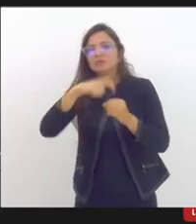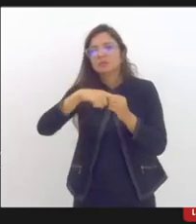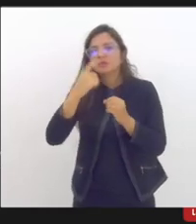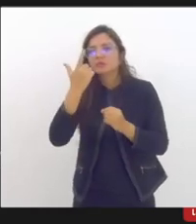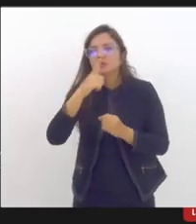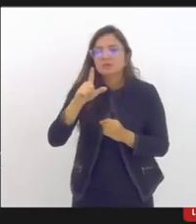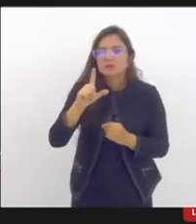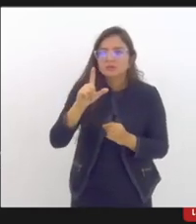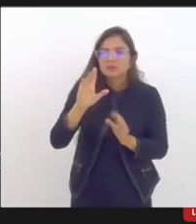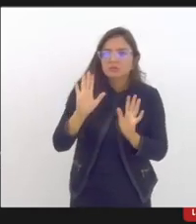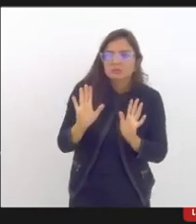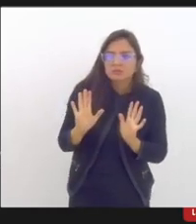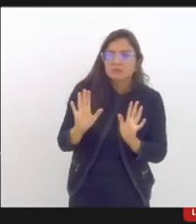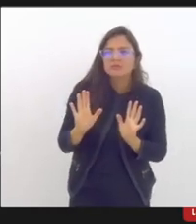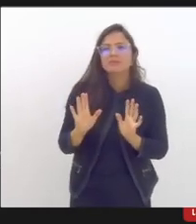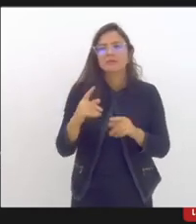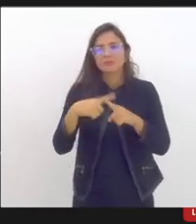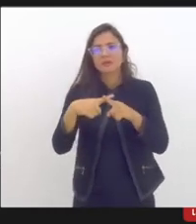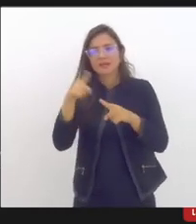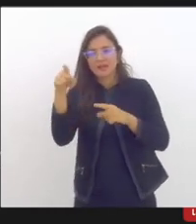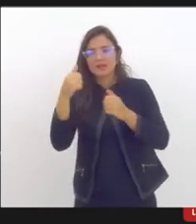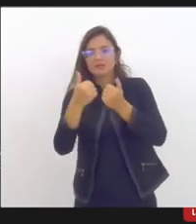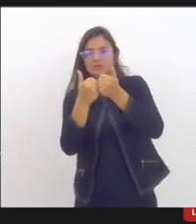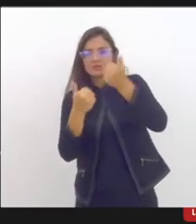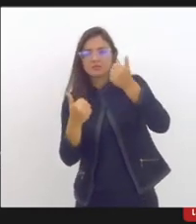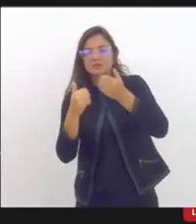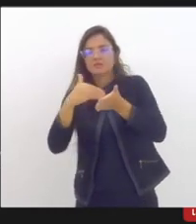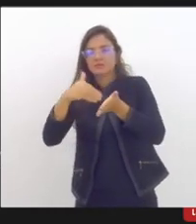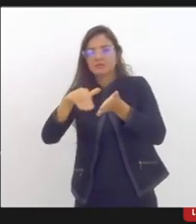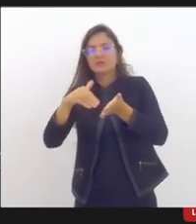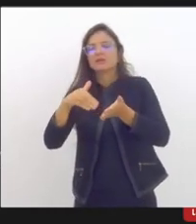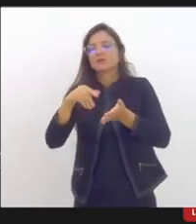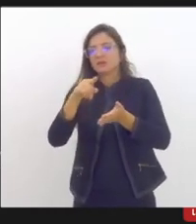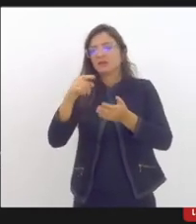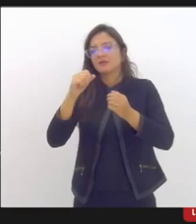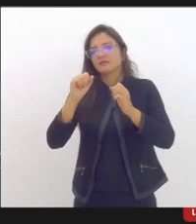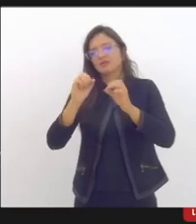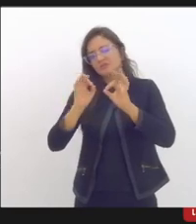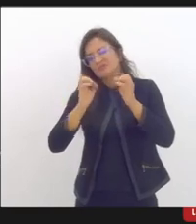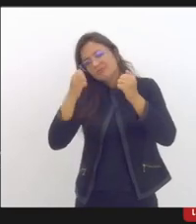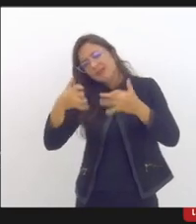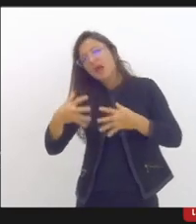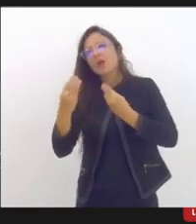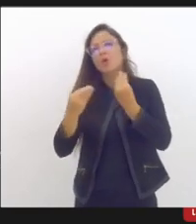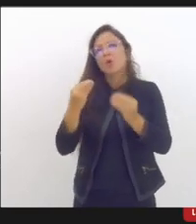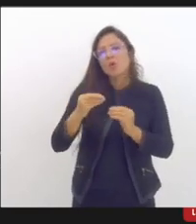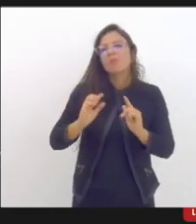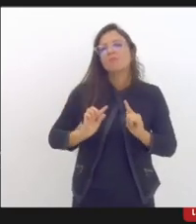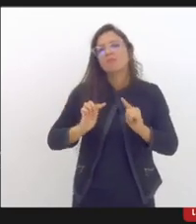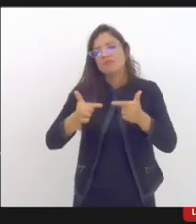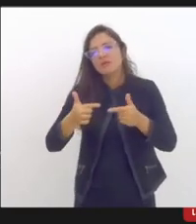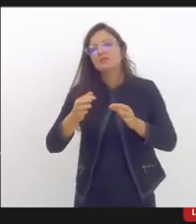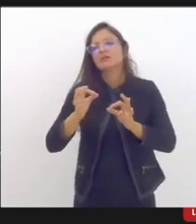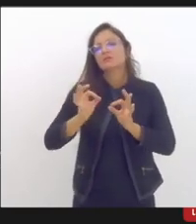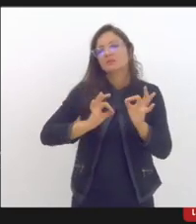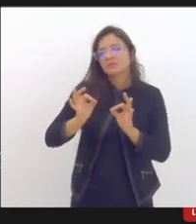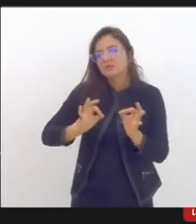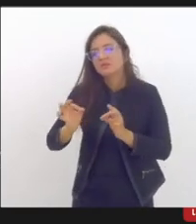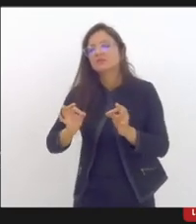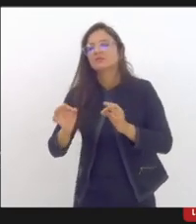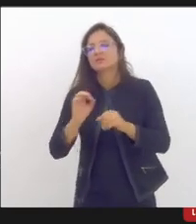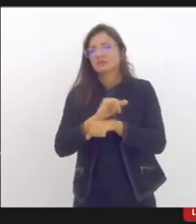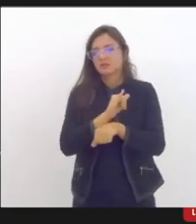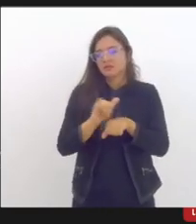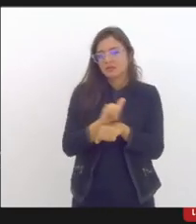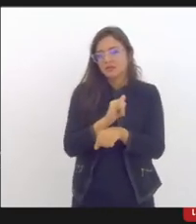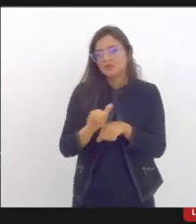Subsecretaria de Planejamento e Ações Estratégicas, além do que a gente faz aqui na Subsecretaria de Gestão